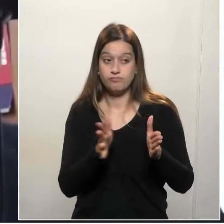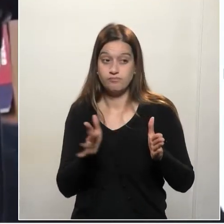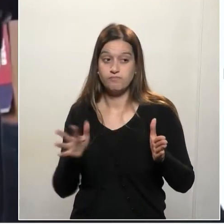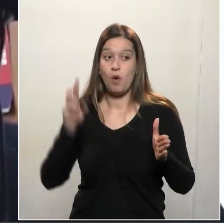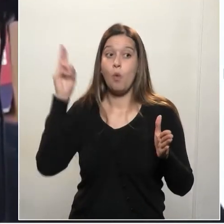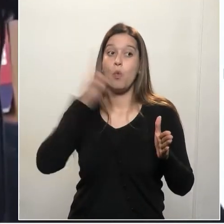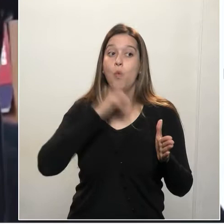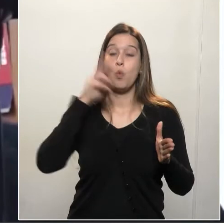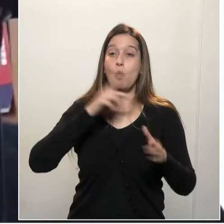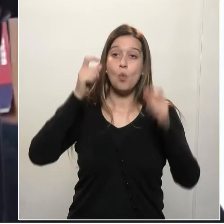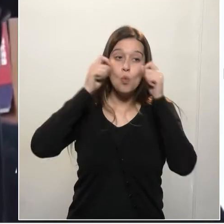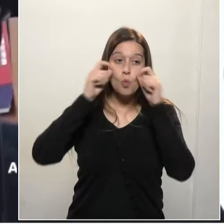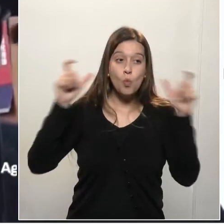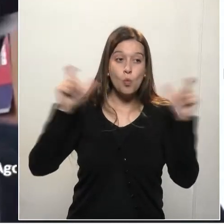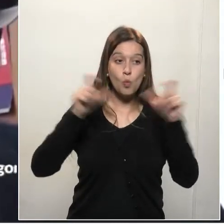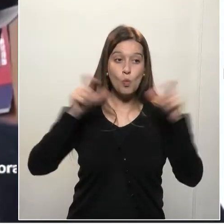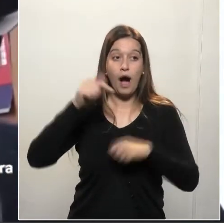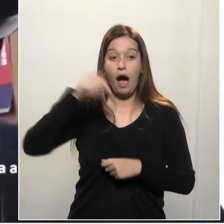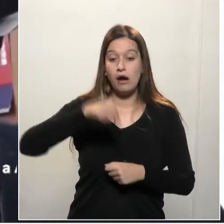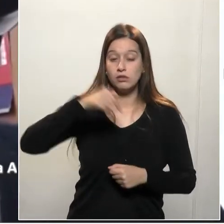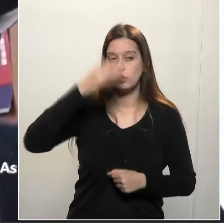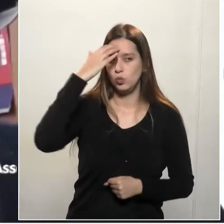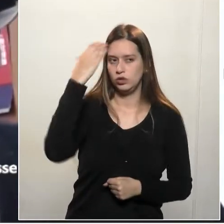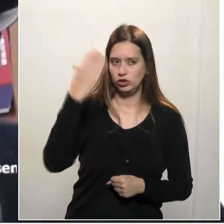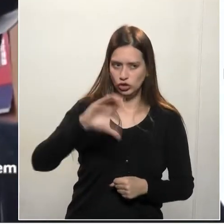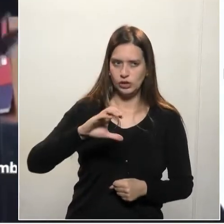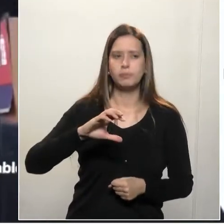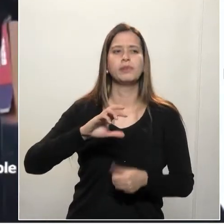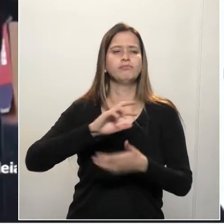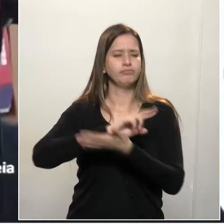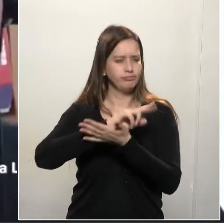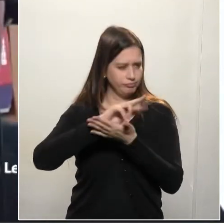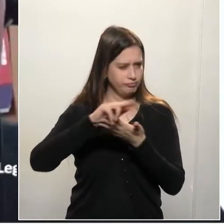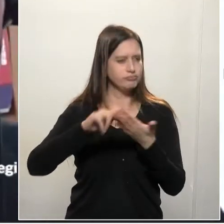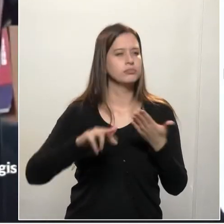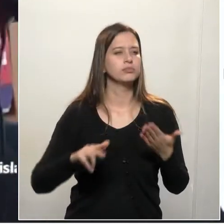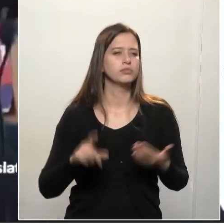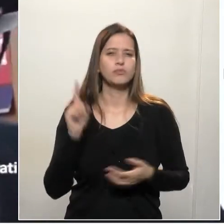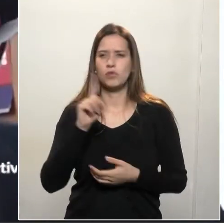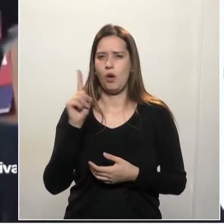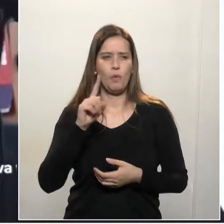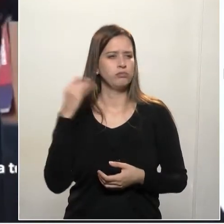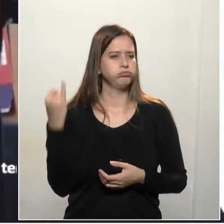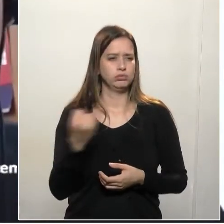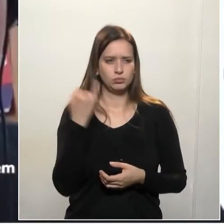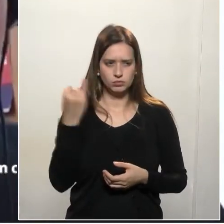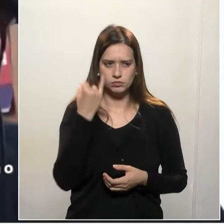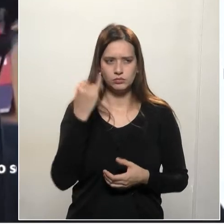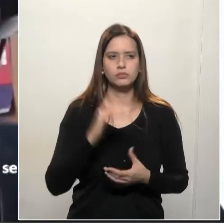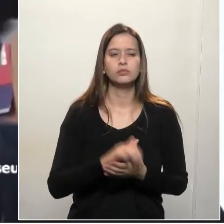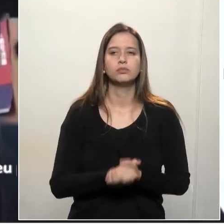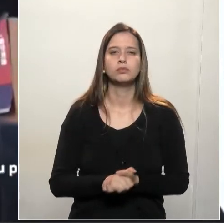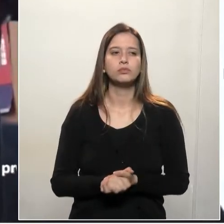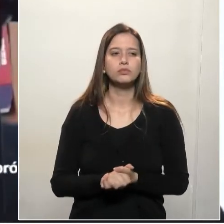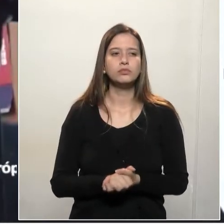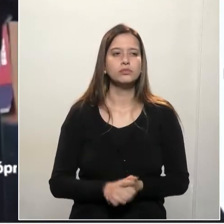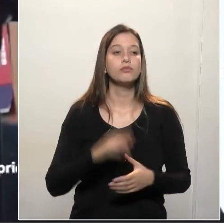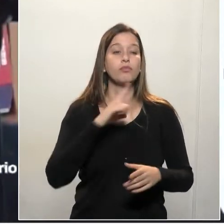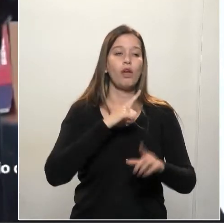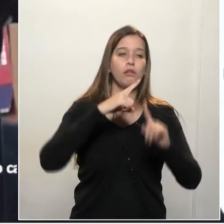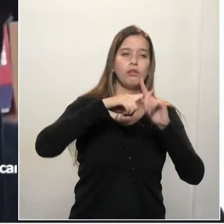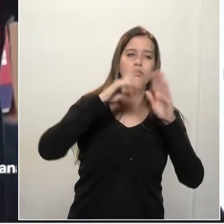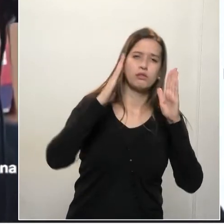seguintes serviços e atividades não essenciais. Ali coloca igrejas, templos